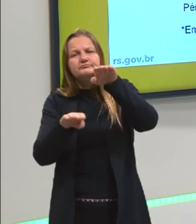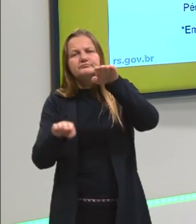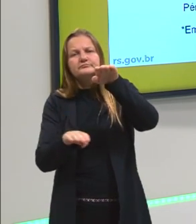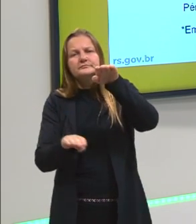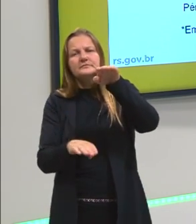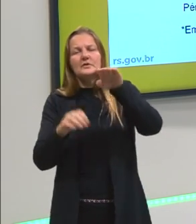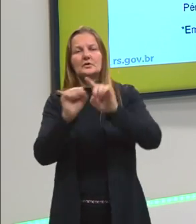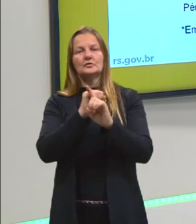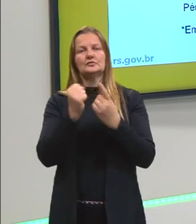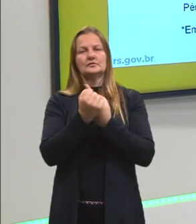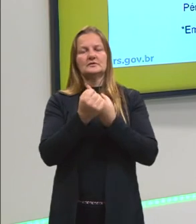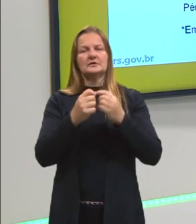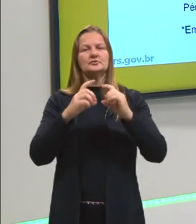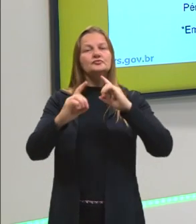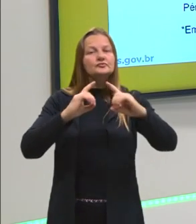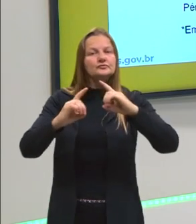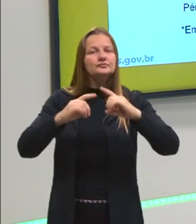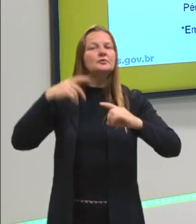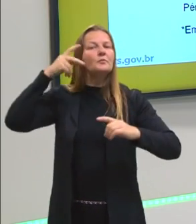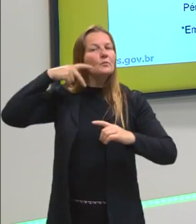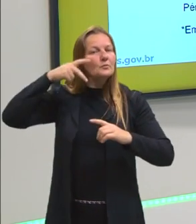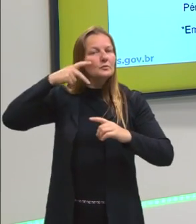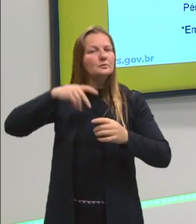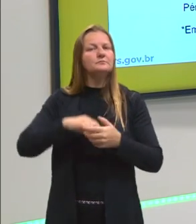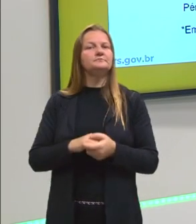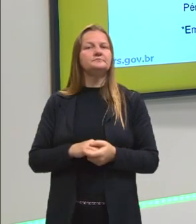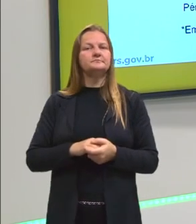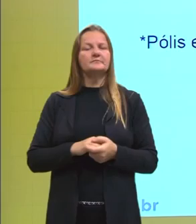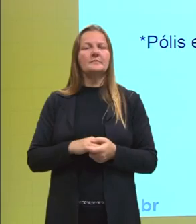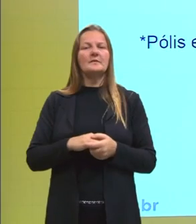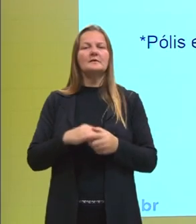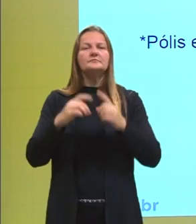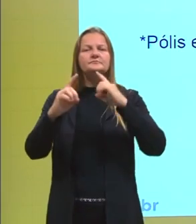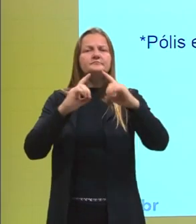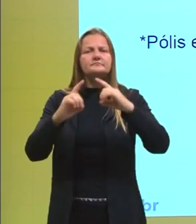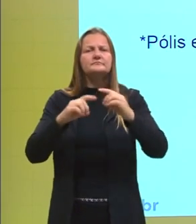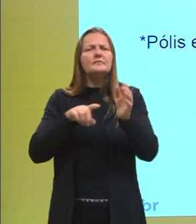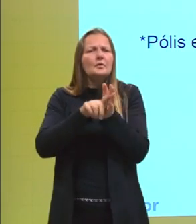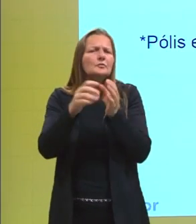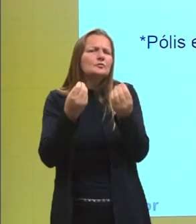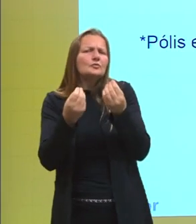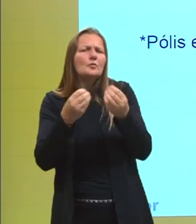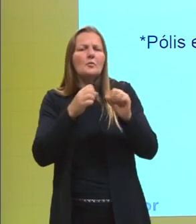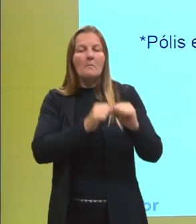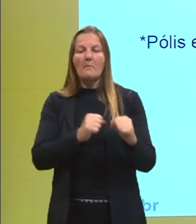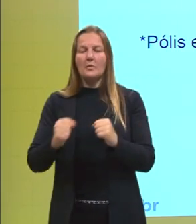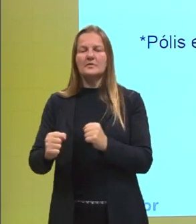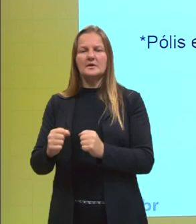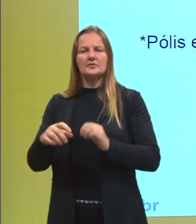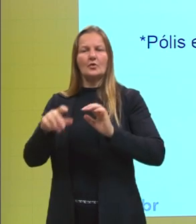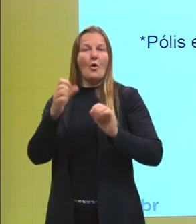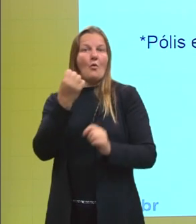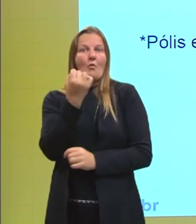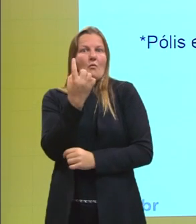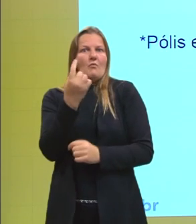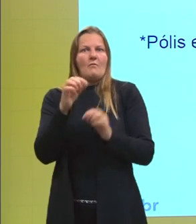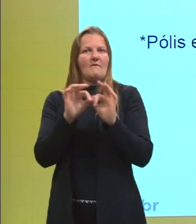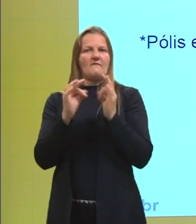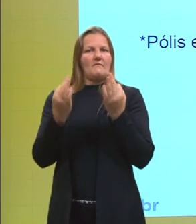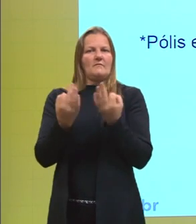sociedade, que é preciso discutir a política e discutir, questionar esse poder despótico que alguns tinham.